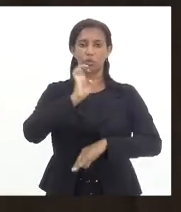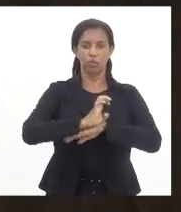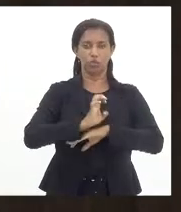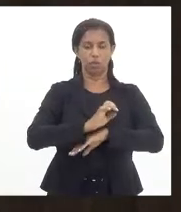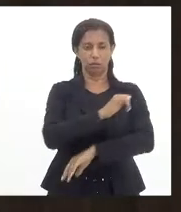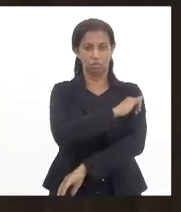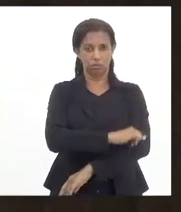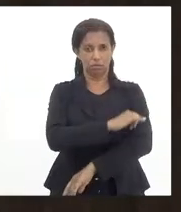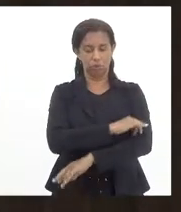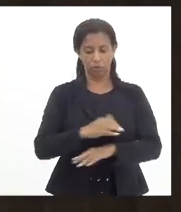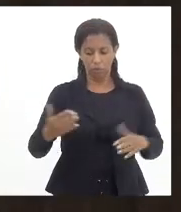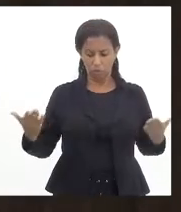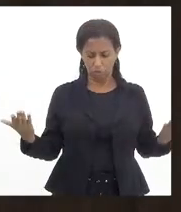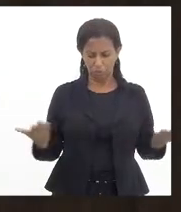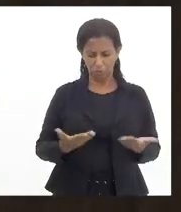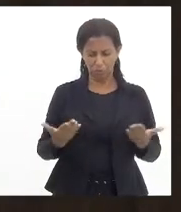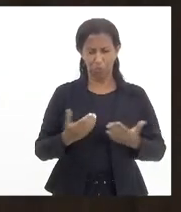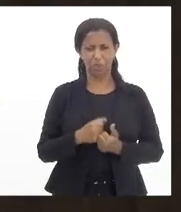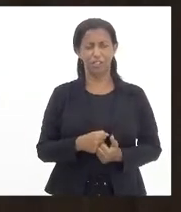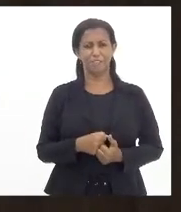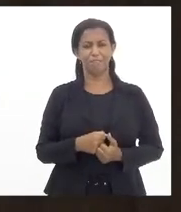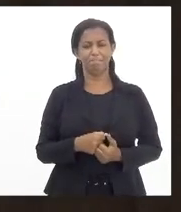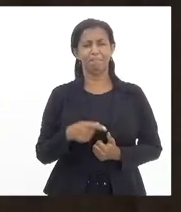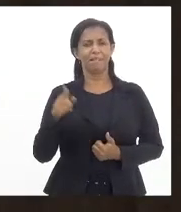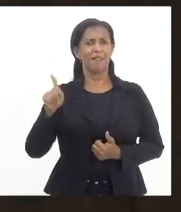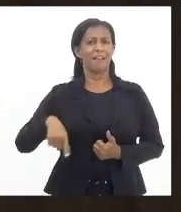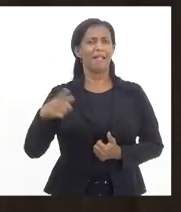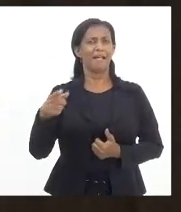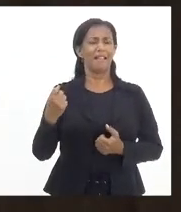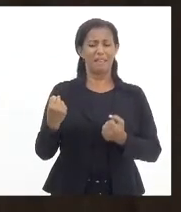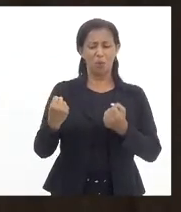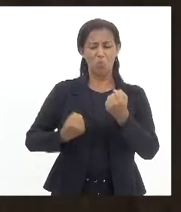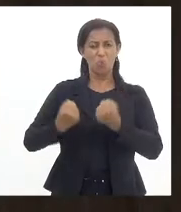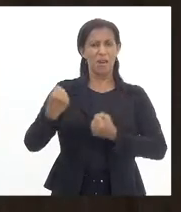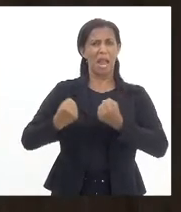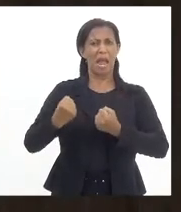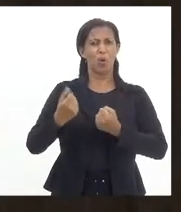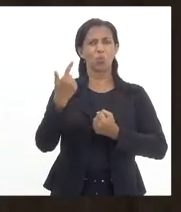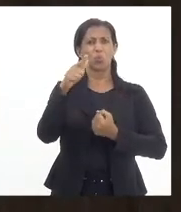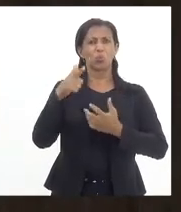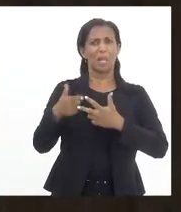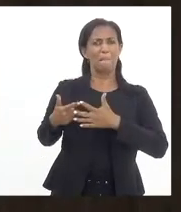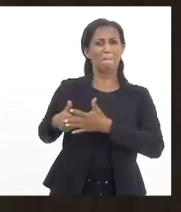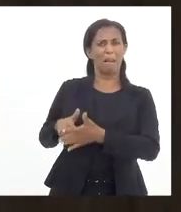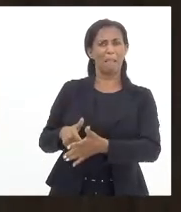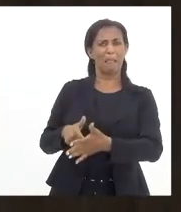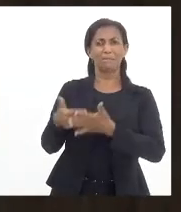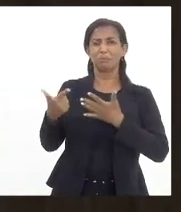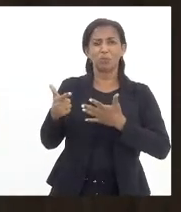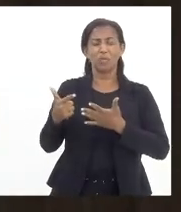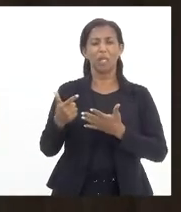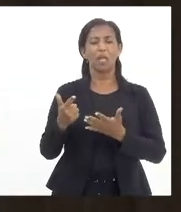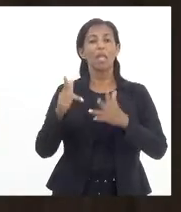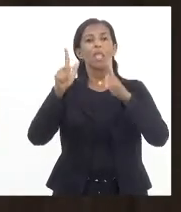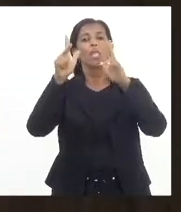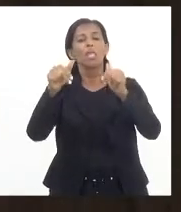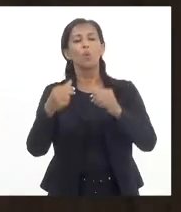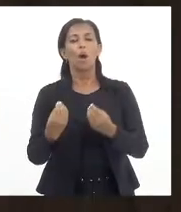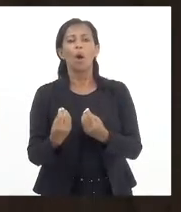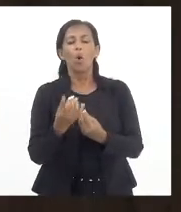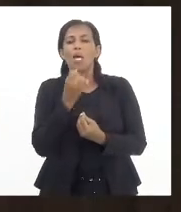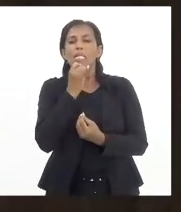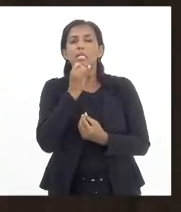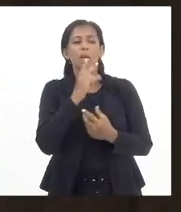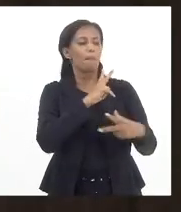ela, é uma Ferrari sem motor. Falta tudo na Polícia Civil. É como se dessem um carro para você sem volante,